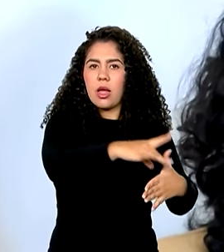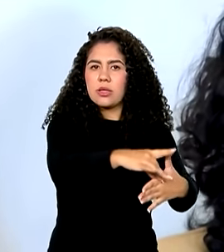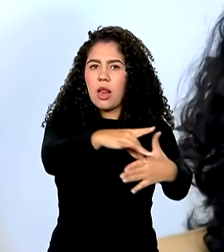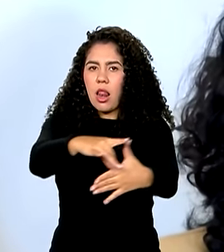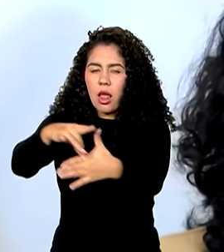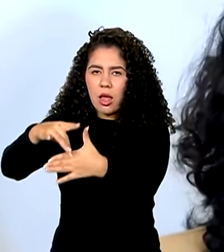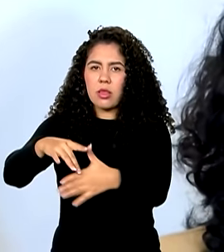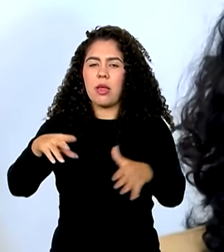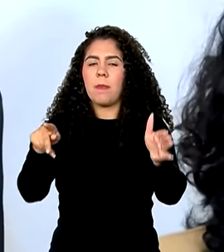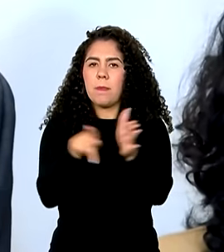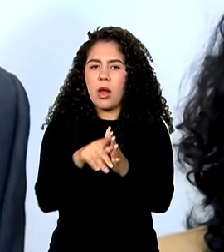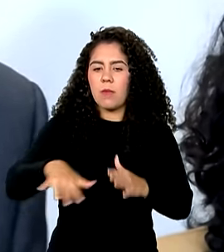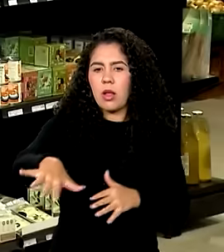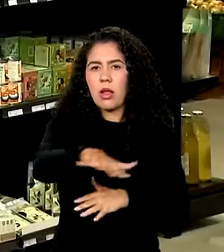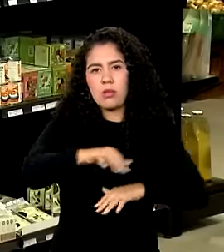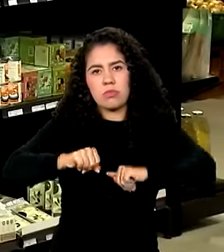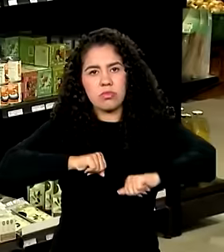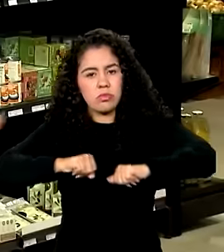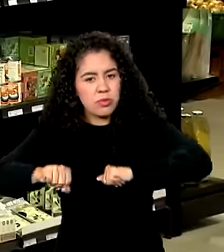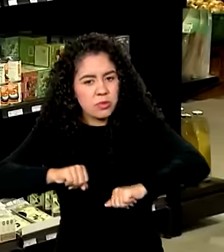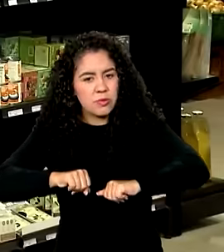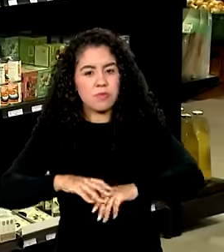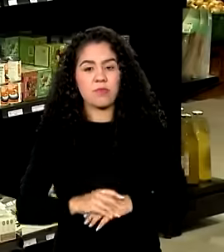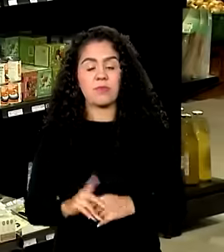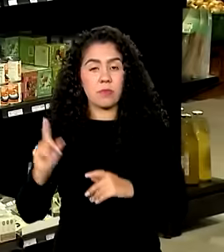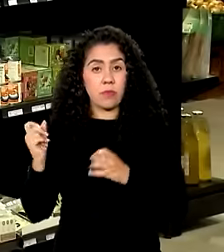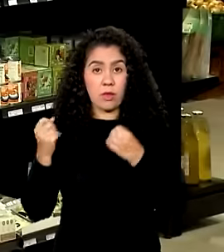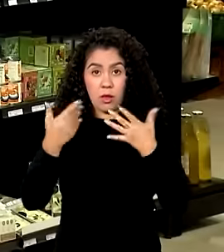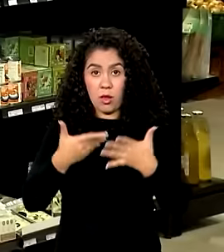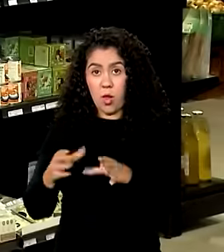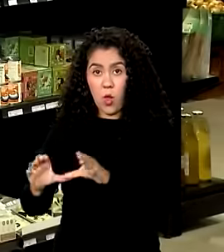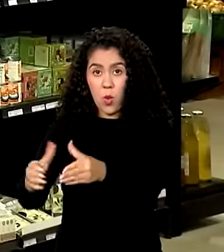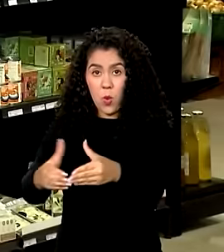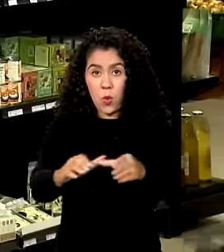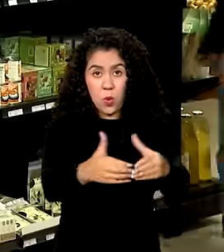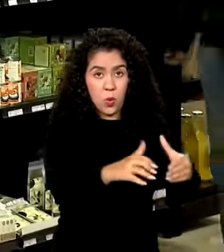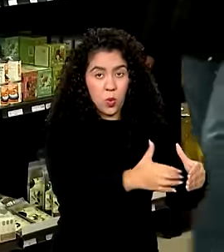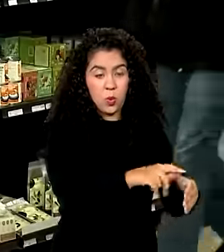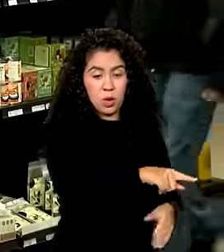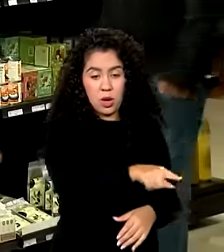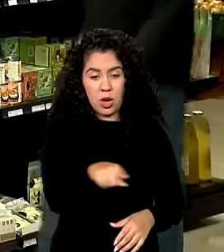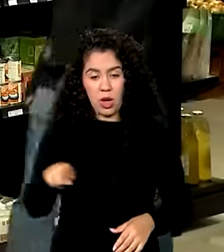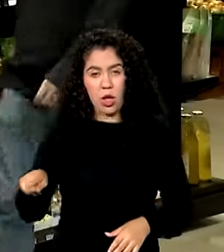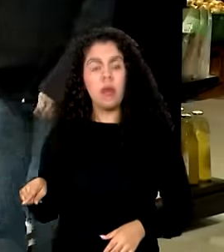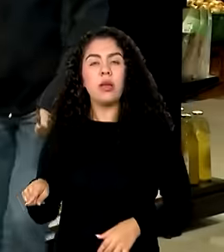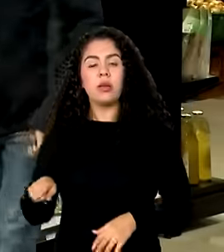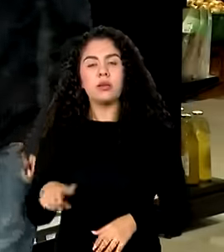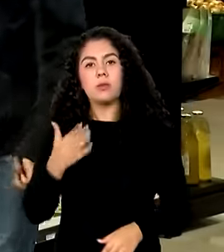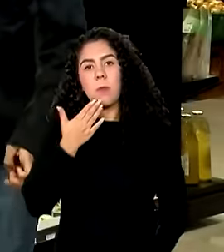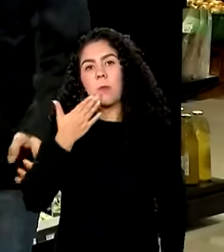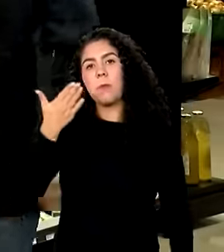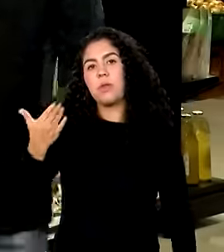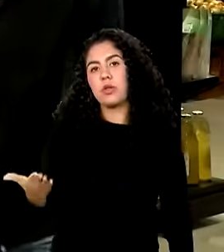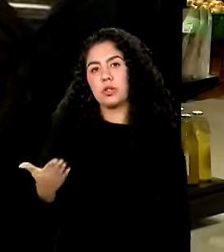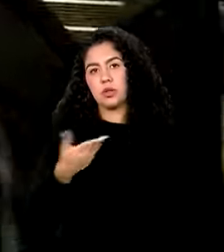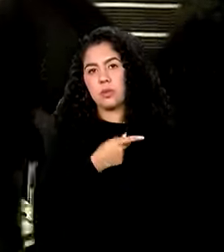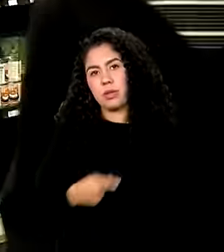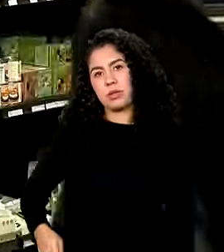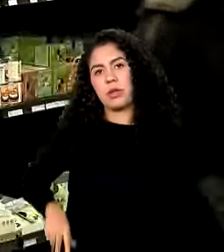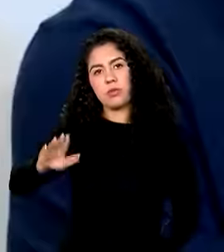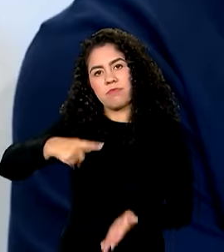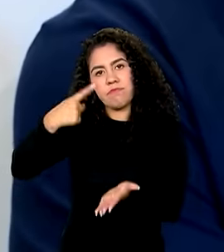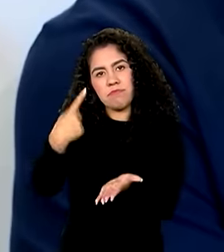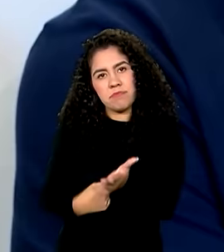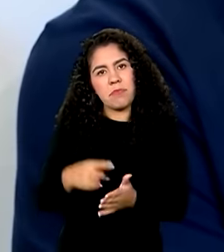e o governo do Brasil. Os movimentos sociais disseram que pediram ao presidente mais encontros como